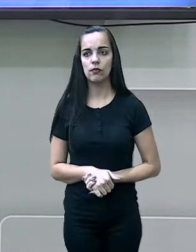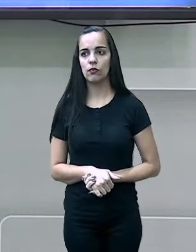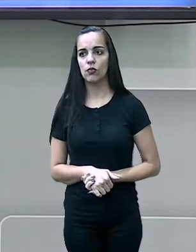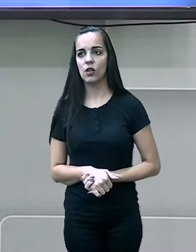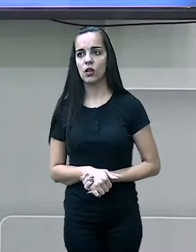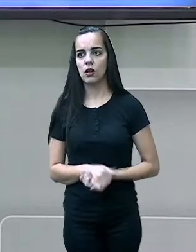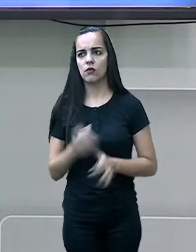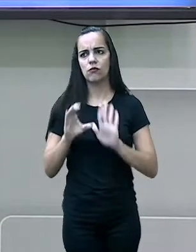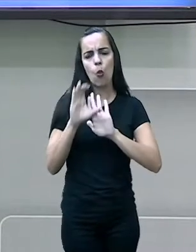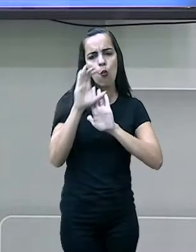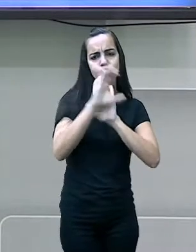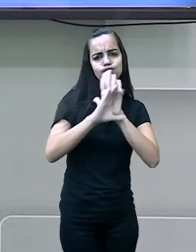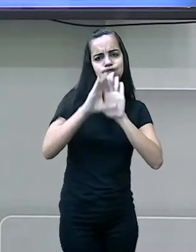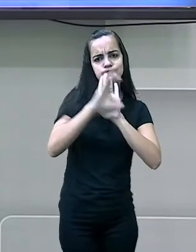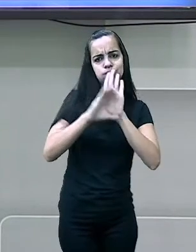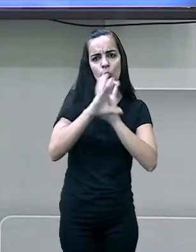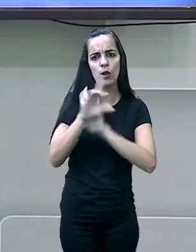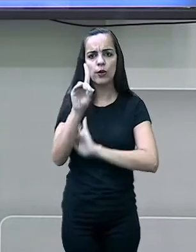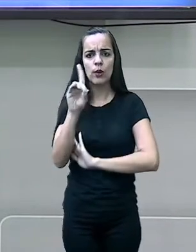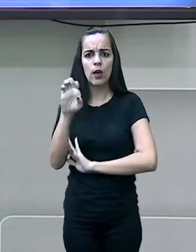Conceitos demográficos.